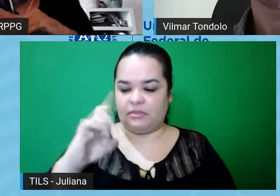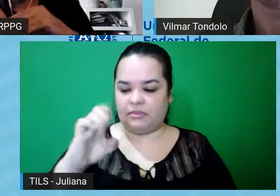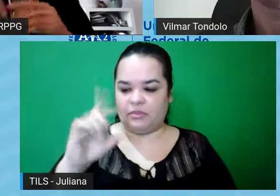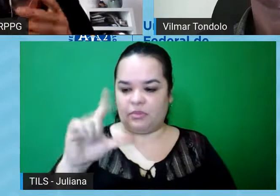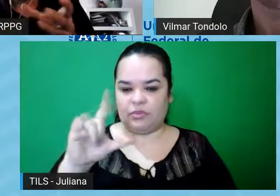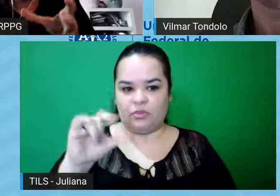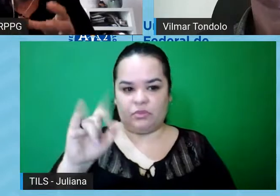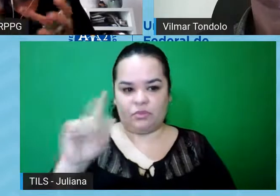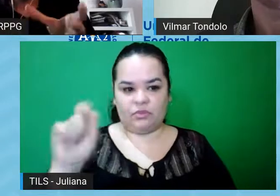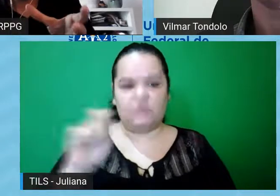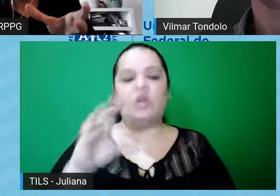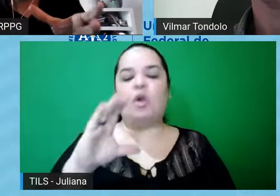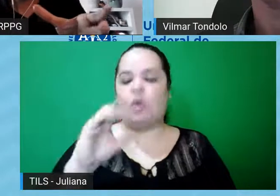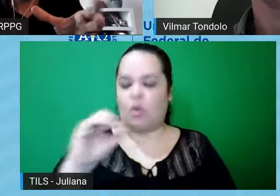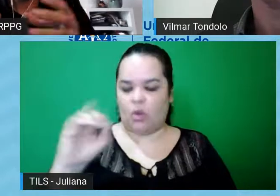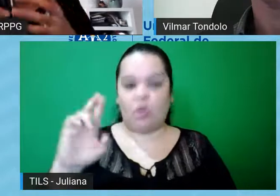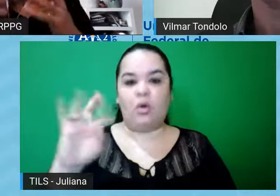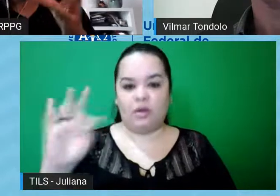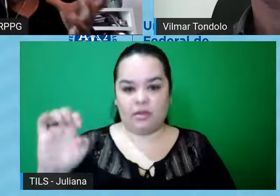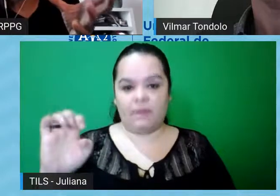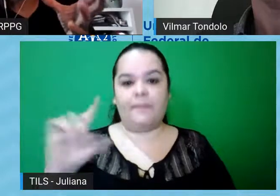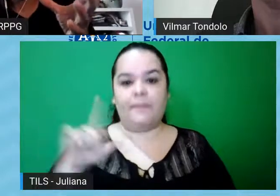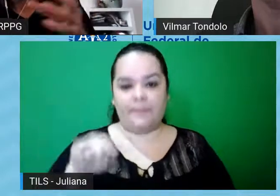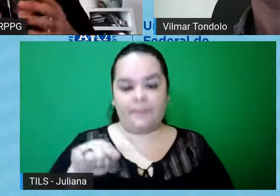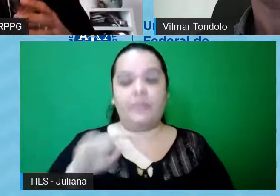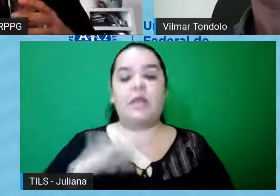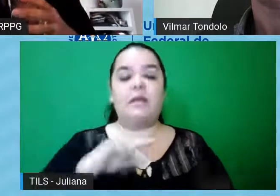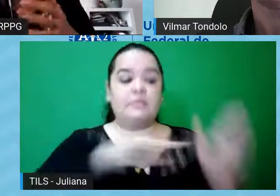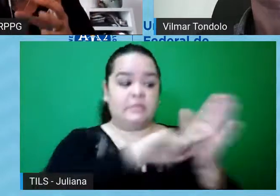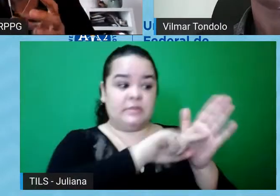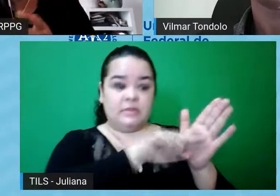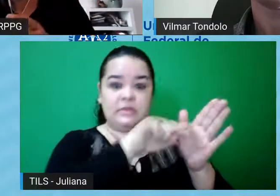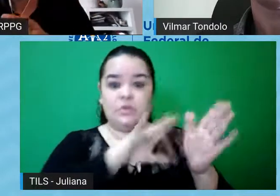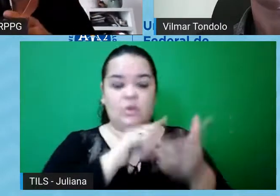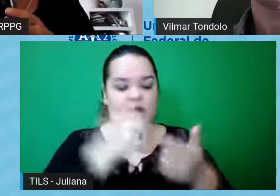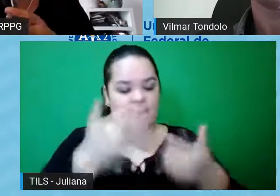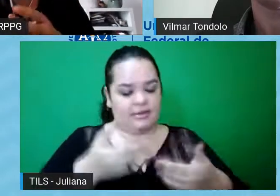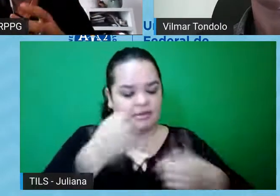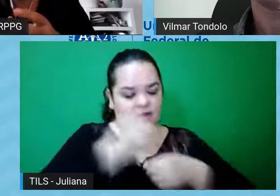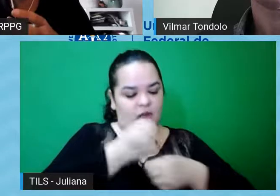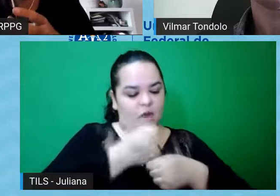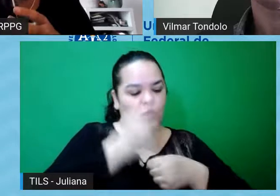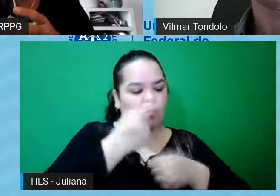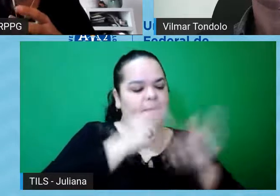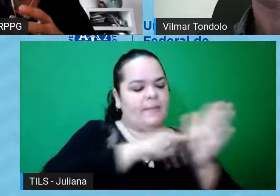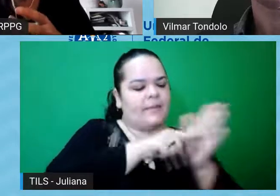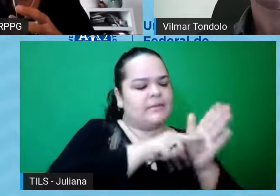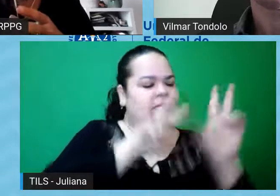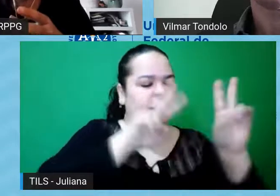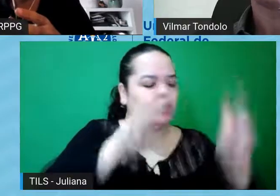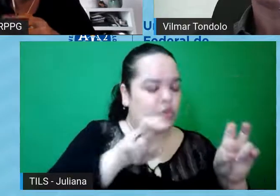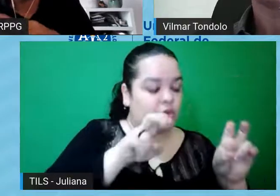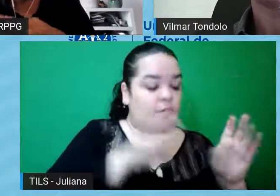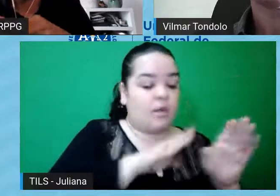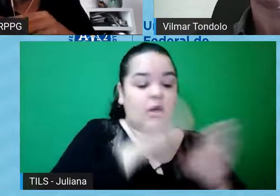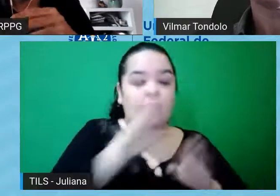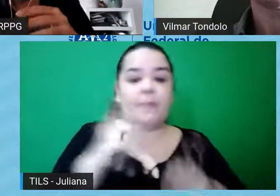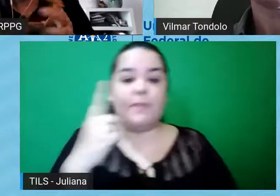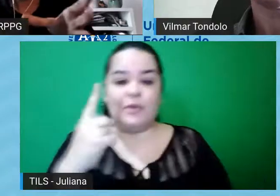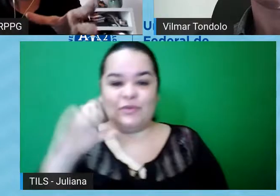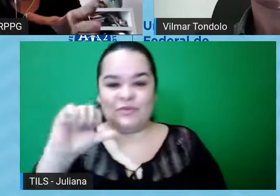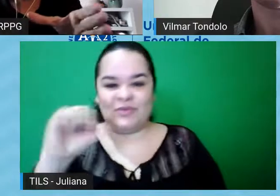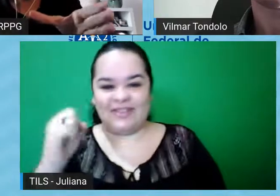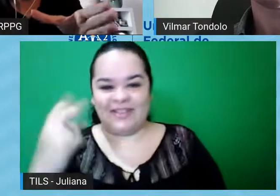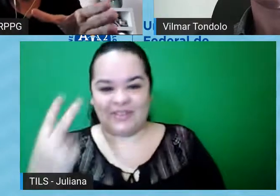e o projeto, cada levantamento, então, o ano que vem vai ser feito um levantamento na corte de 82, né,